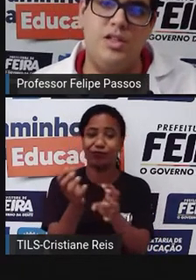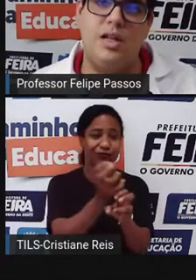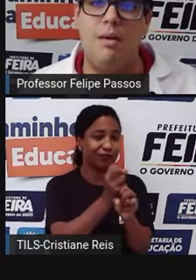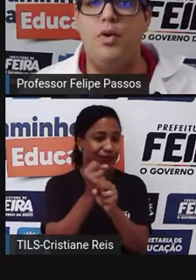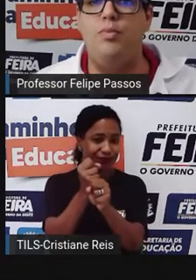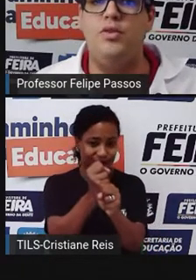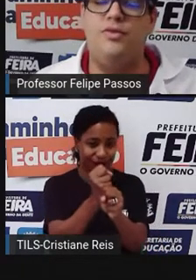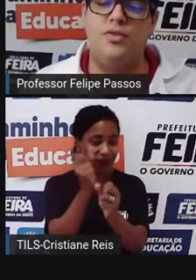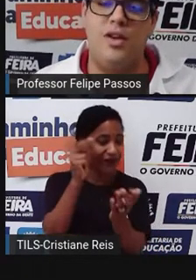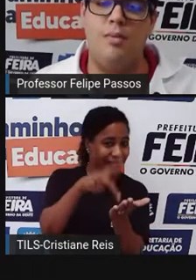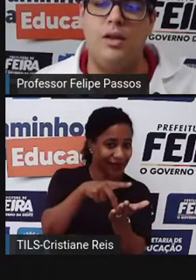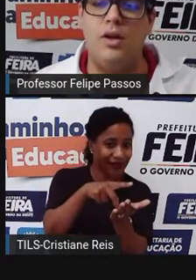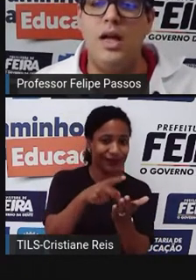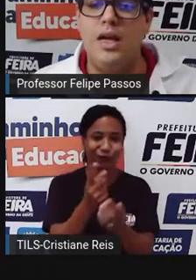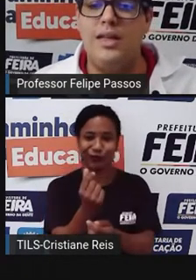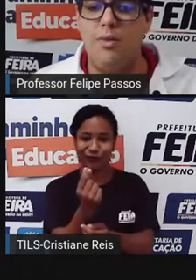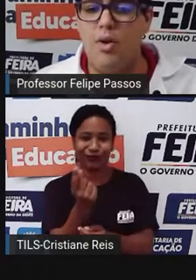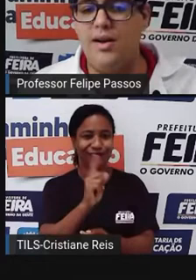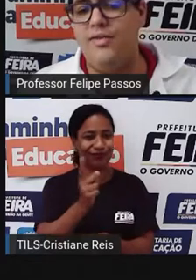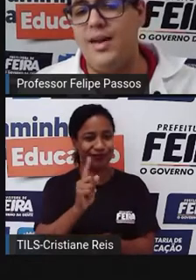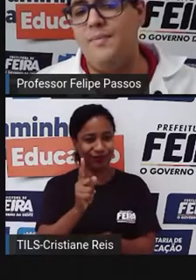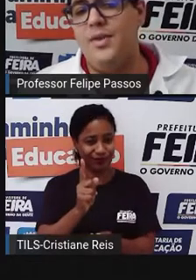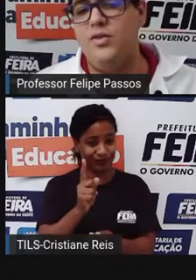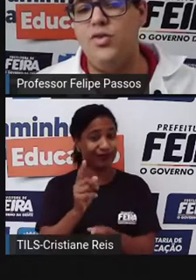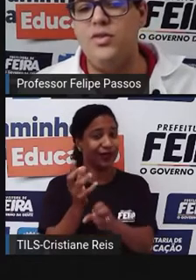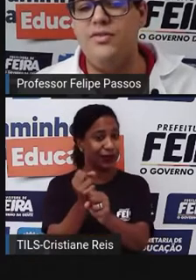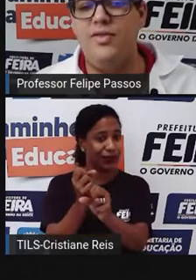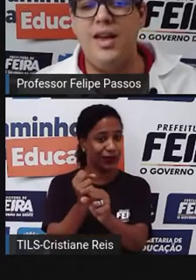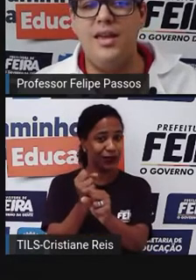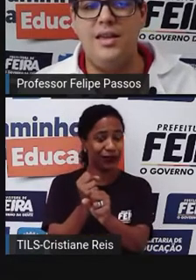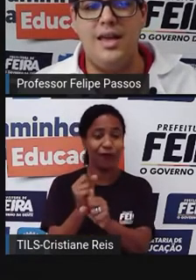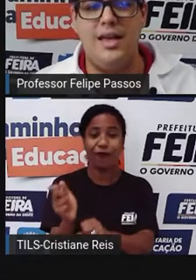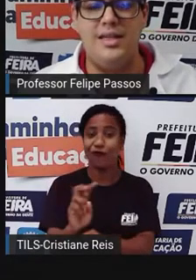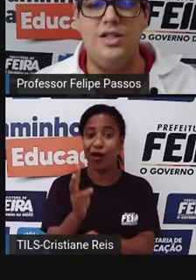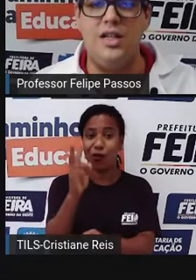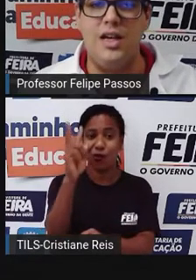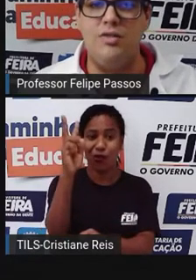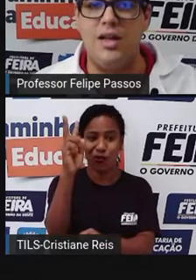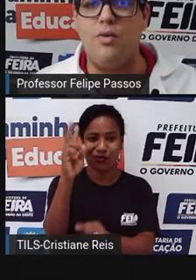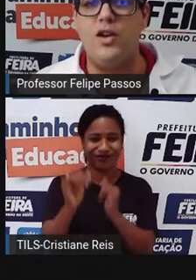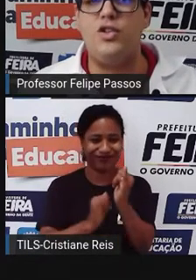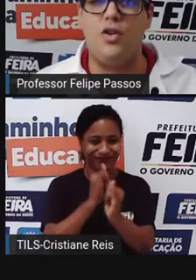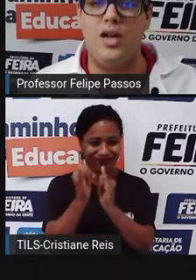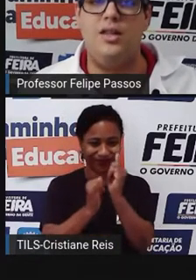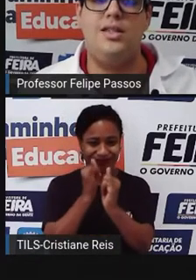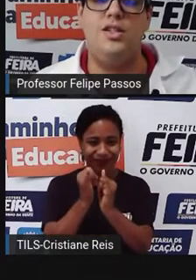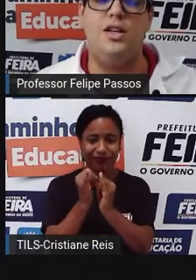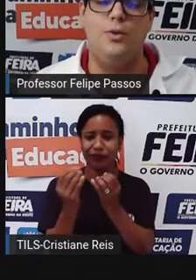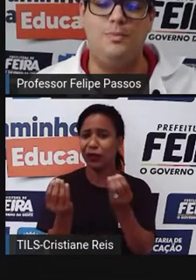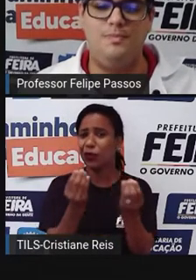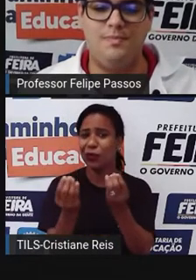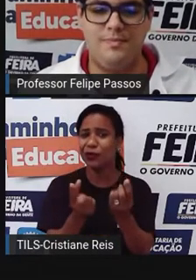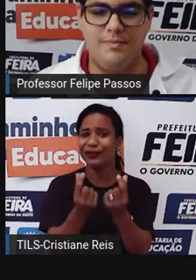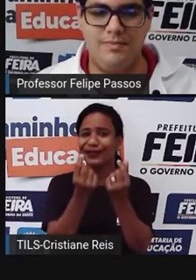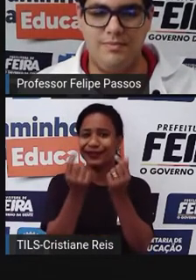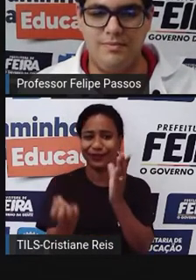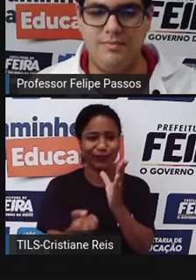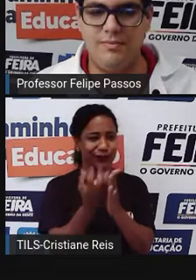um sistema próprio de funcionamento. Então bora ver de onde vem esse dinheiro, né? Qual é a história desse dinheiro?